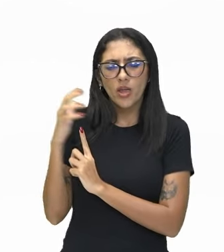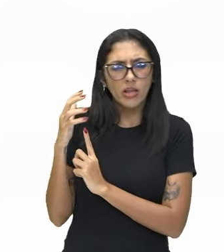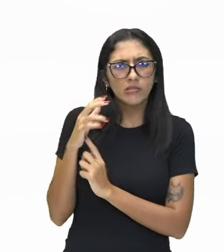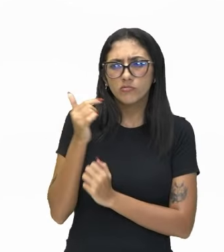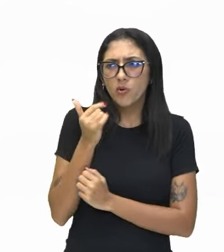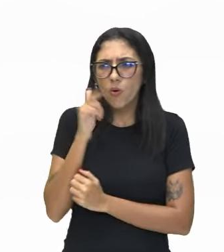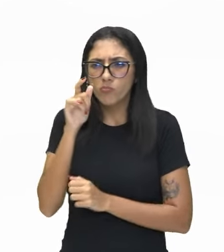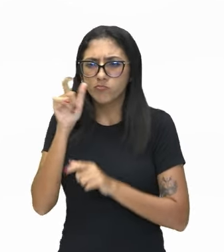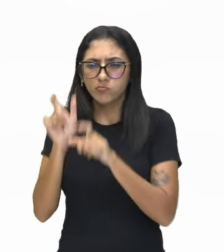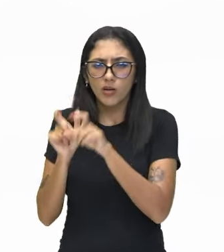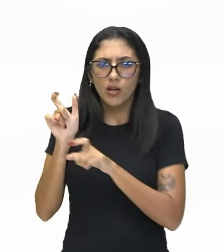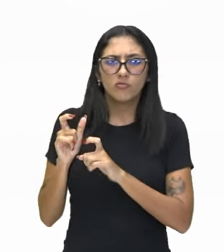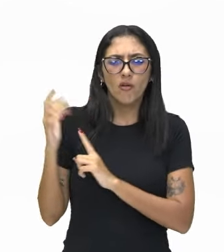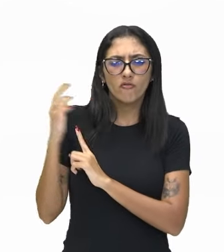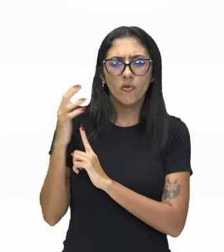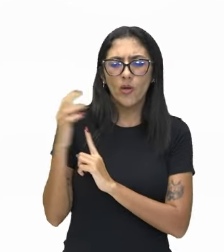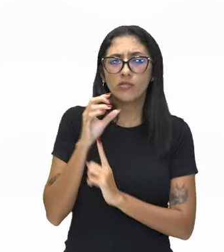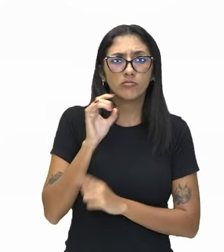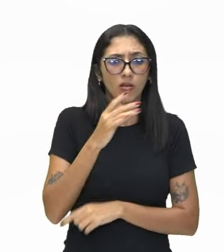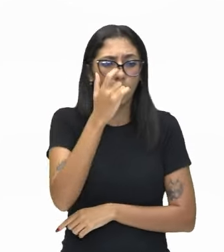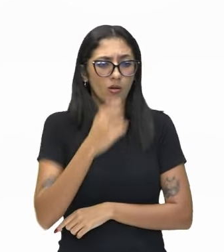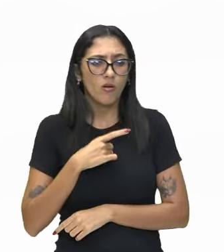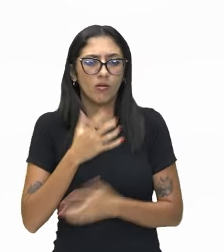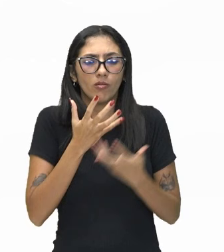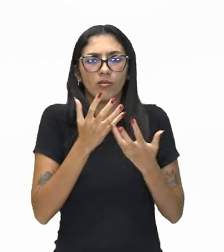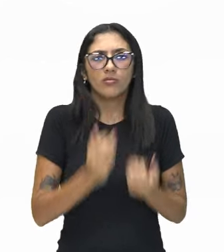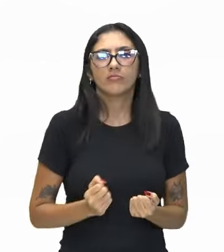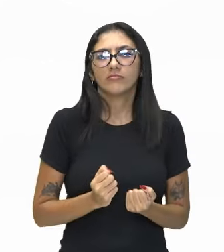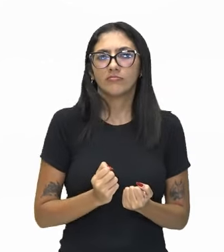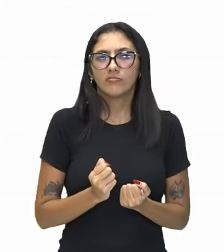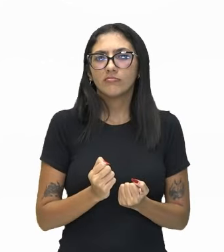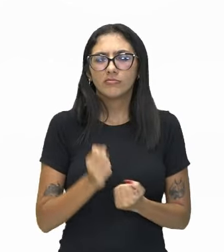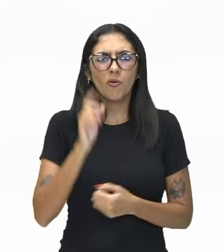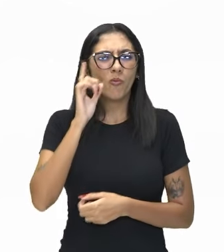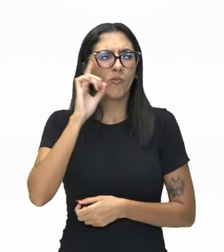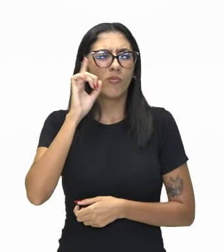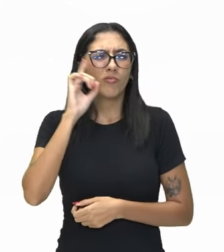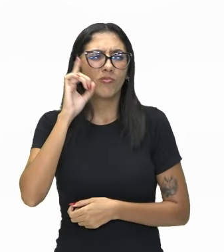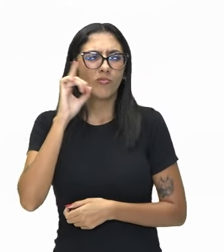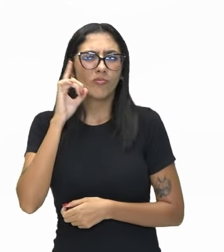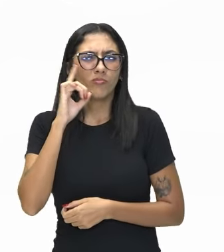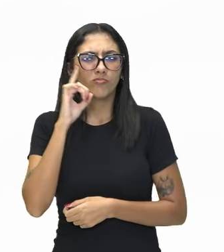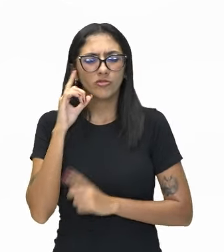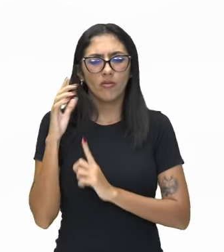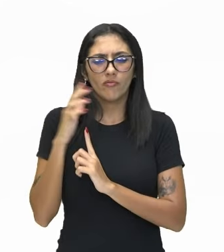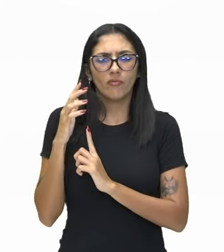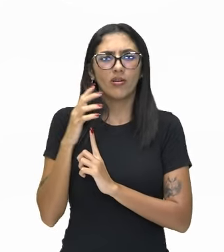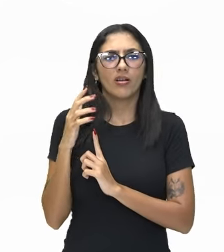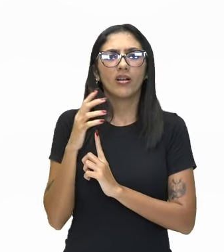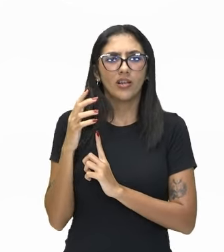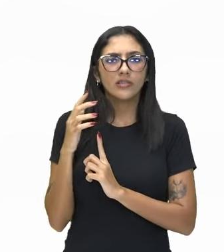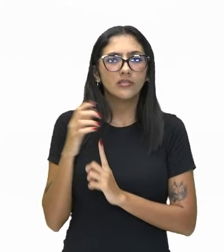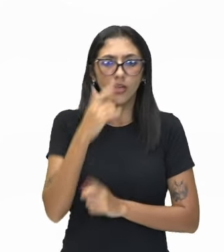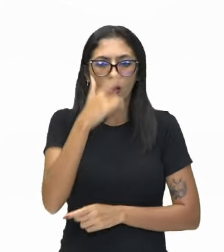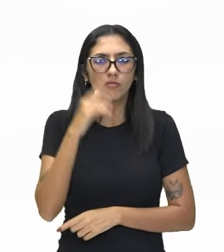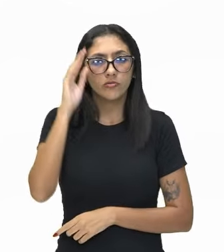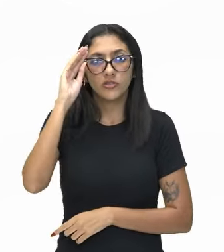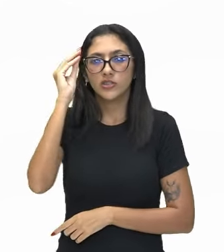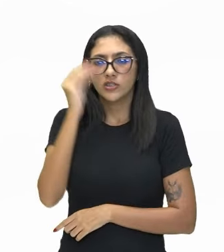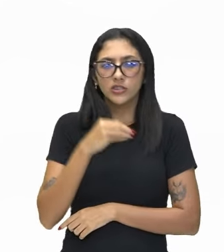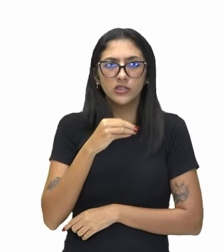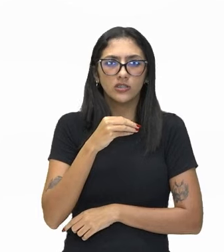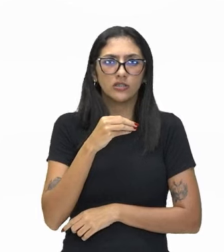fiquei absorvido na banalidade do cotidiano. O quanto eu anulei o meu eu para